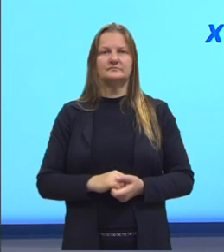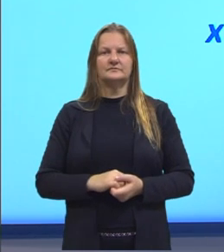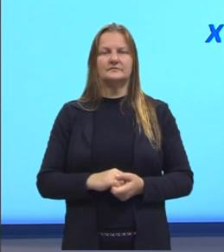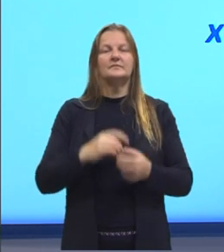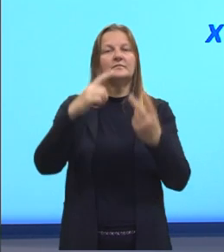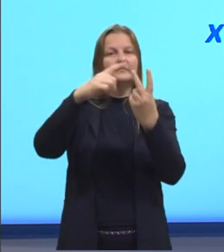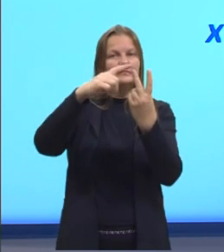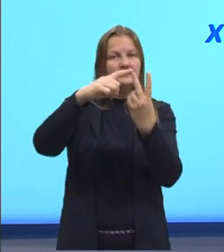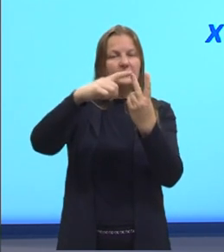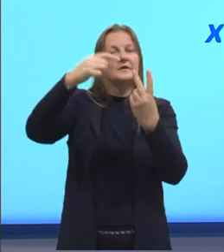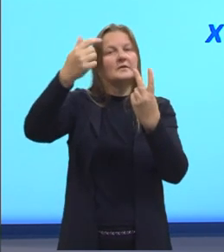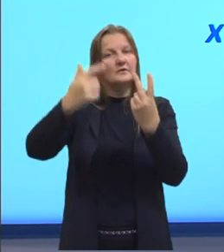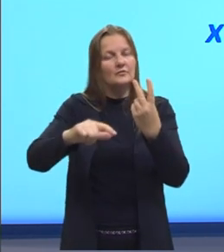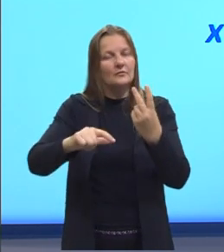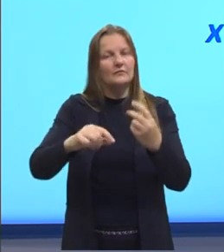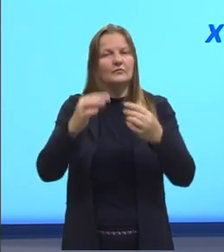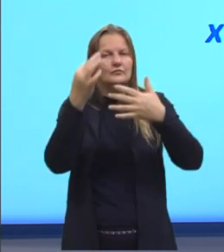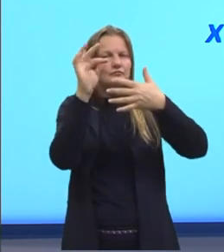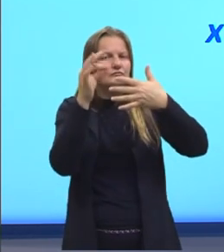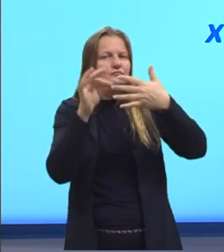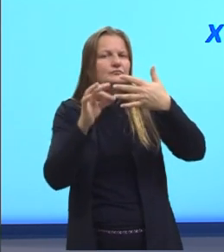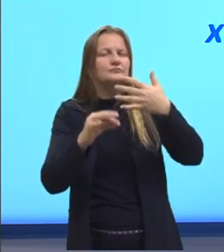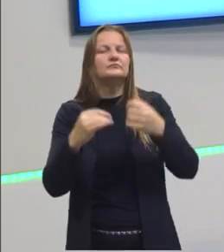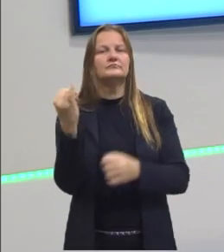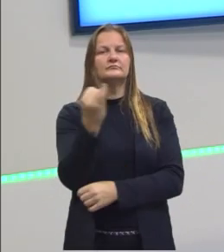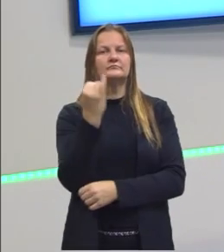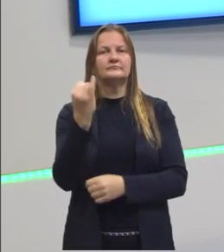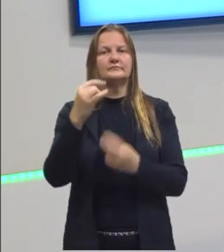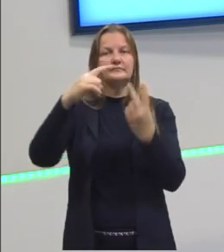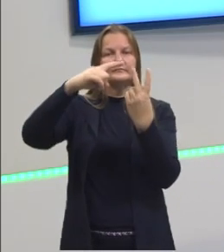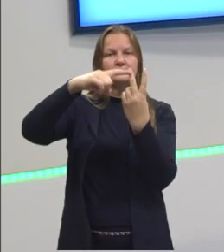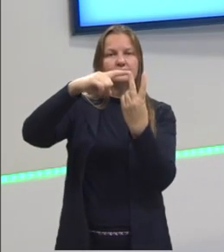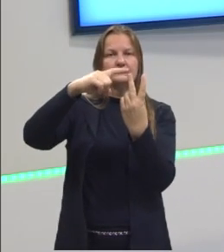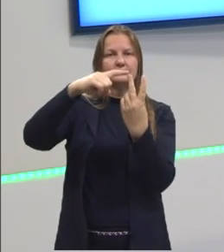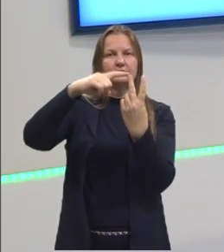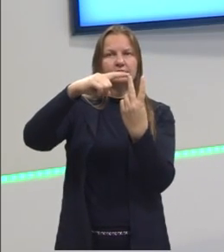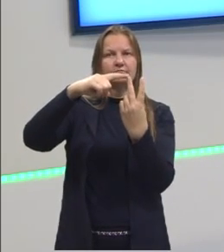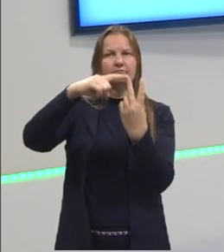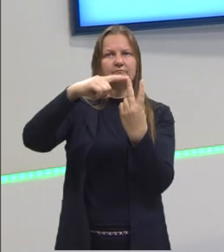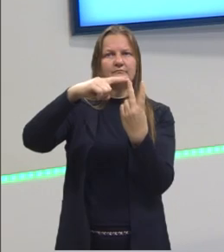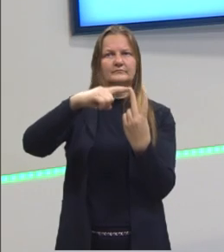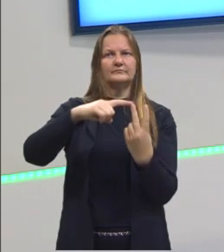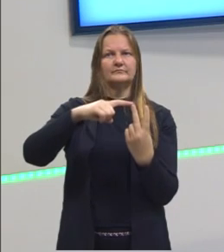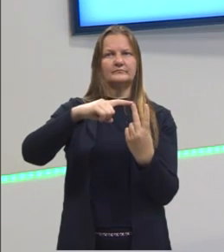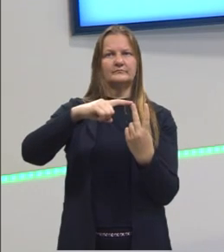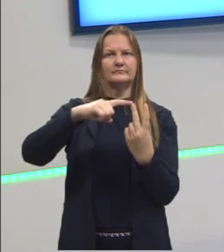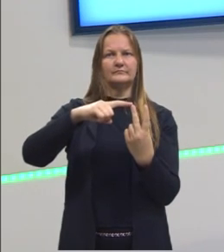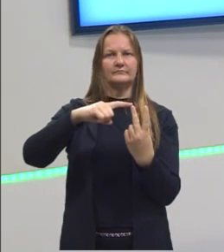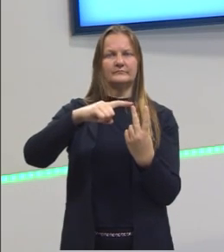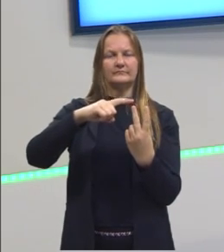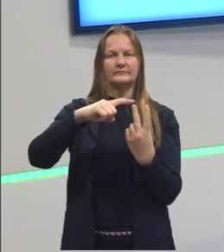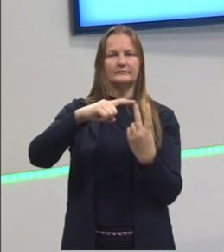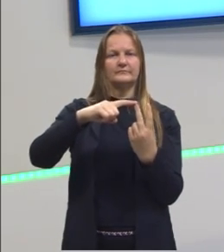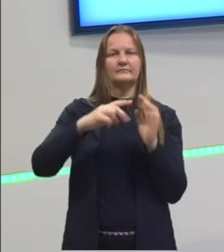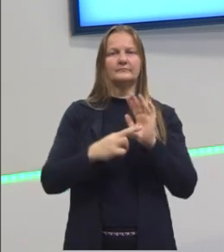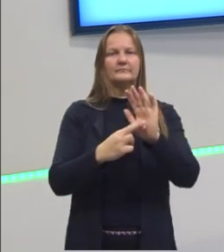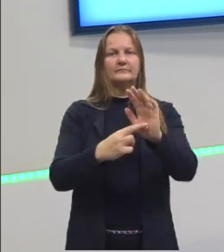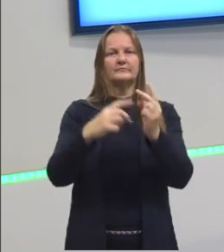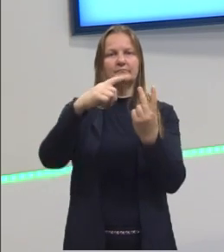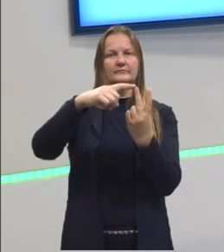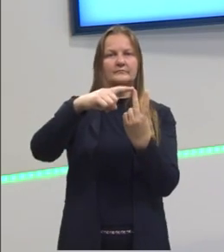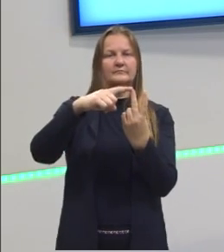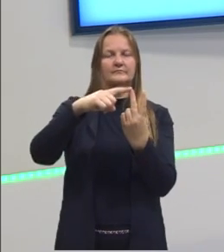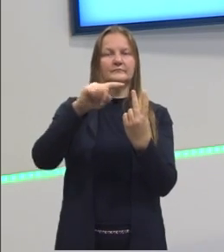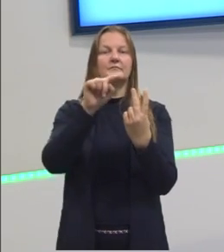Novamente, aqui entra um detalhe importante Quando nós temos uma raiz quadrada sendo, ali, representando o valor de uma